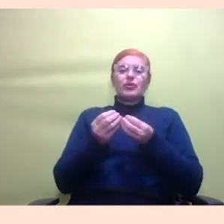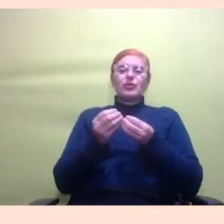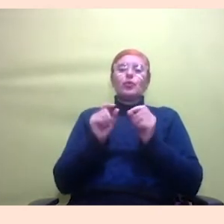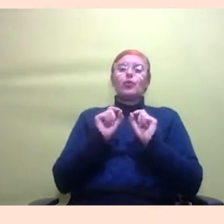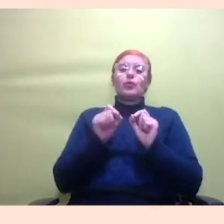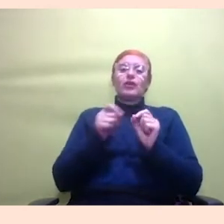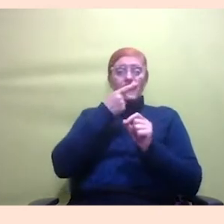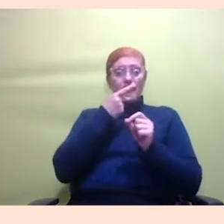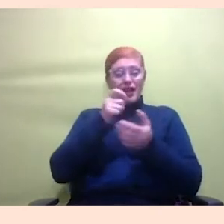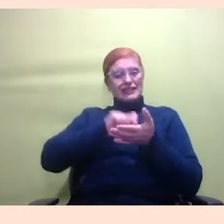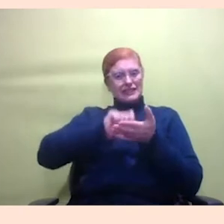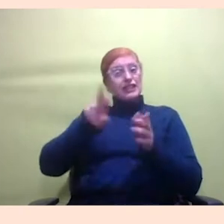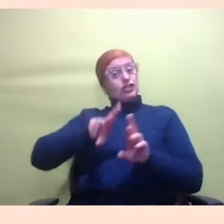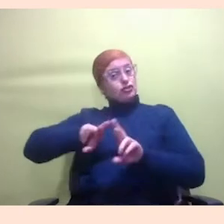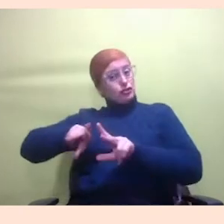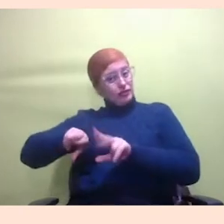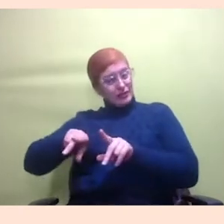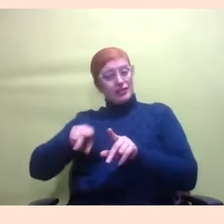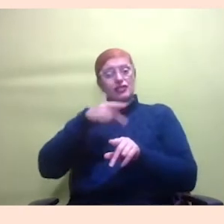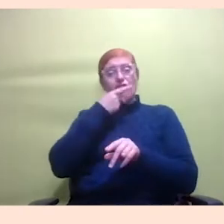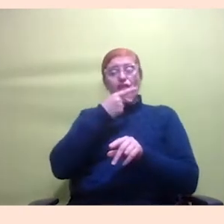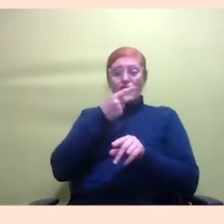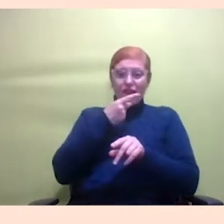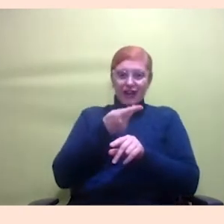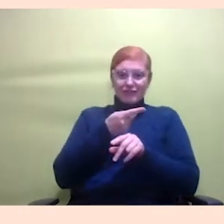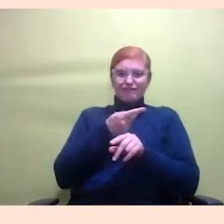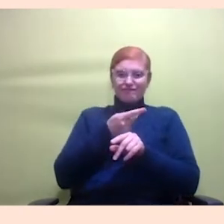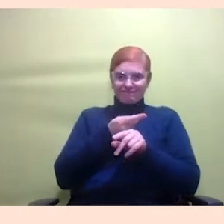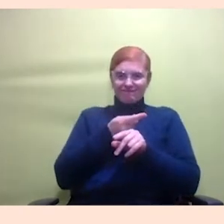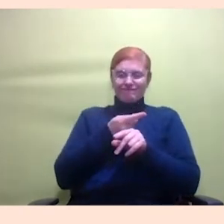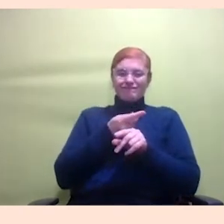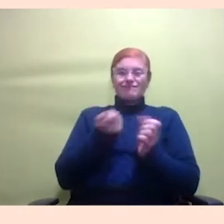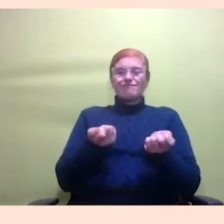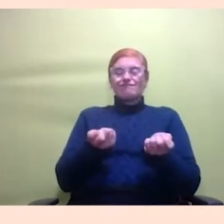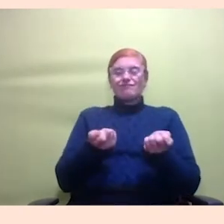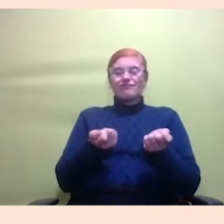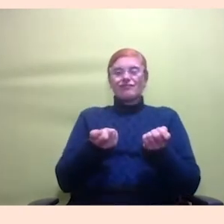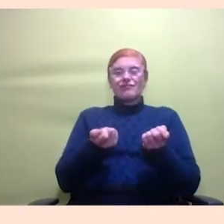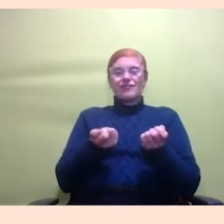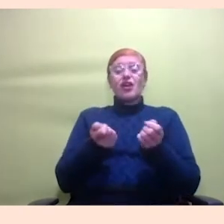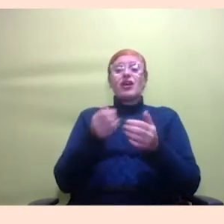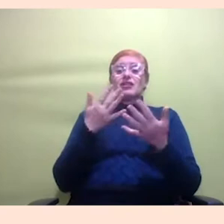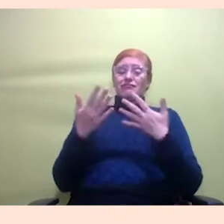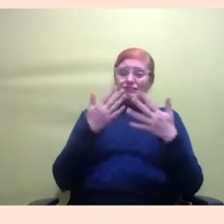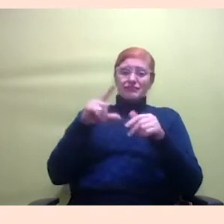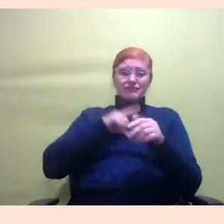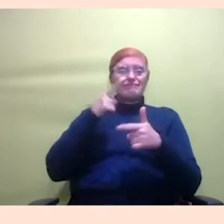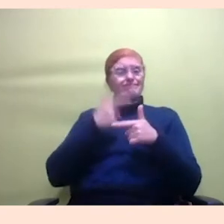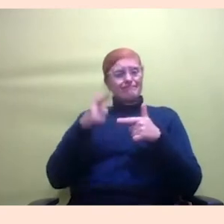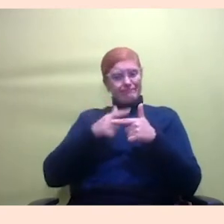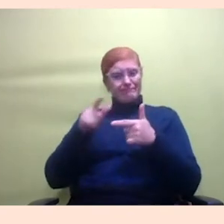muito diferente de quando dito de forma falada e as distorções muitas vezes que a linguagem escrita provoca